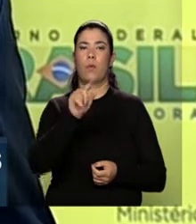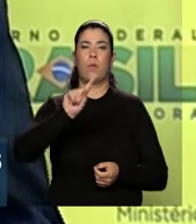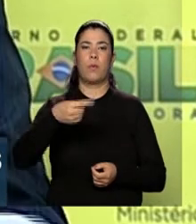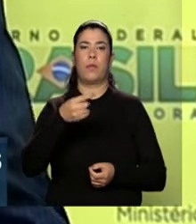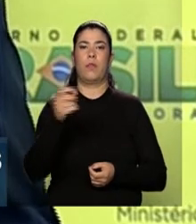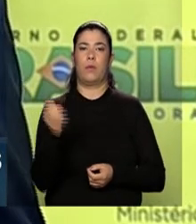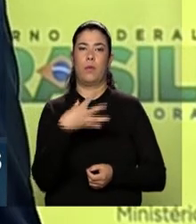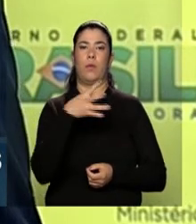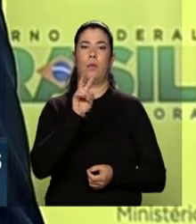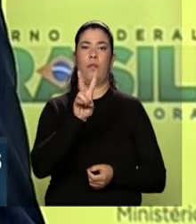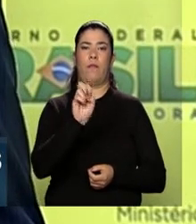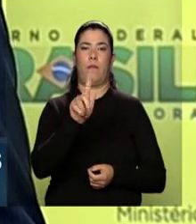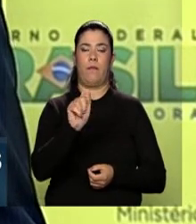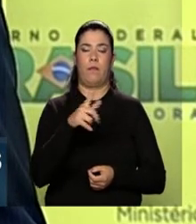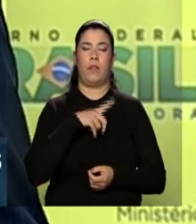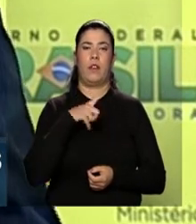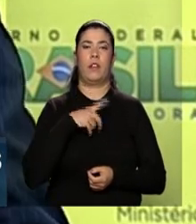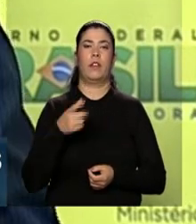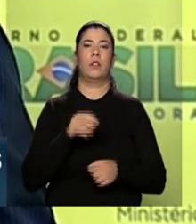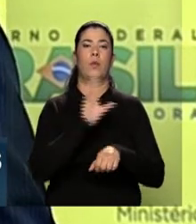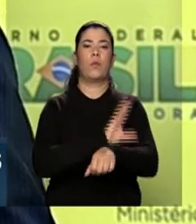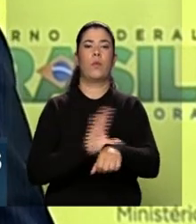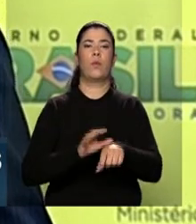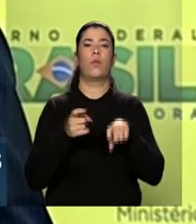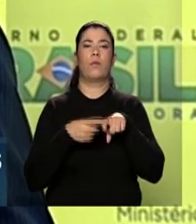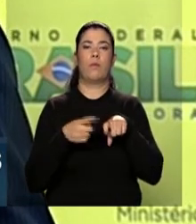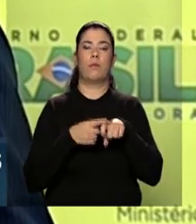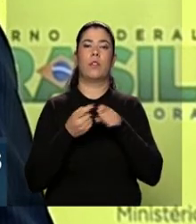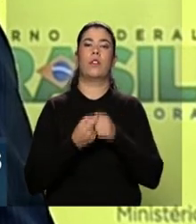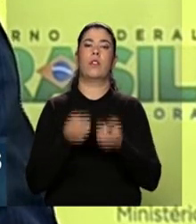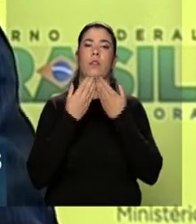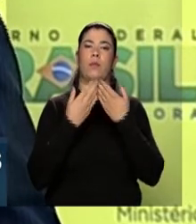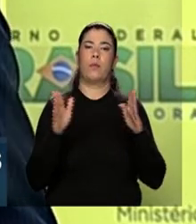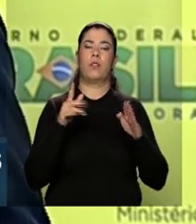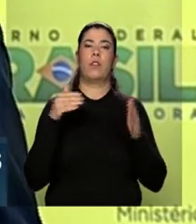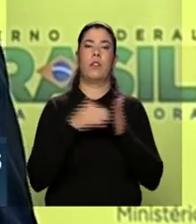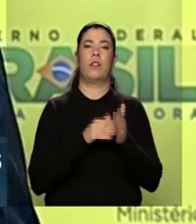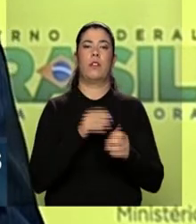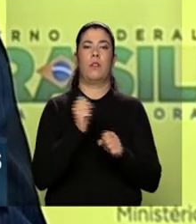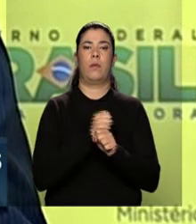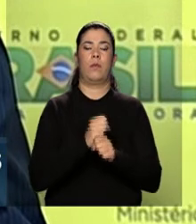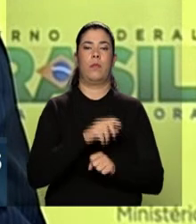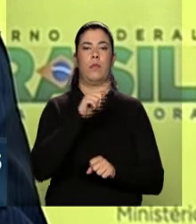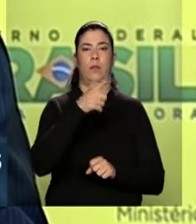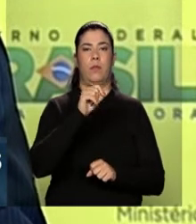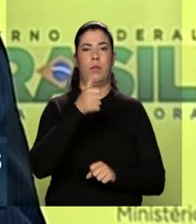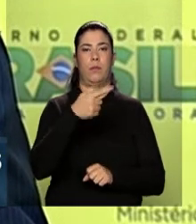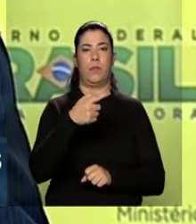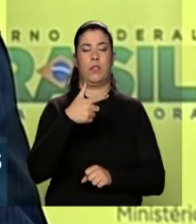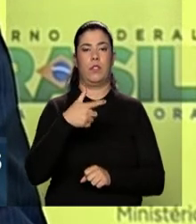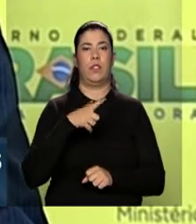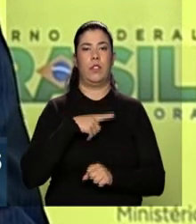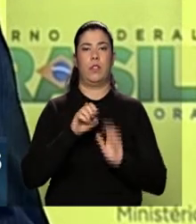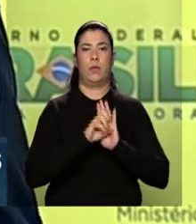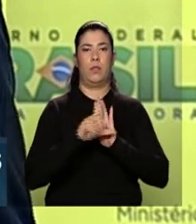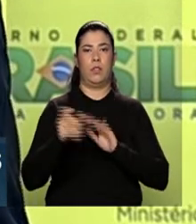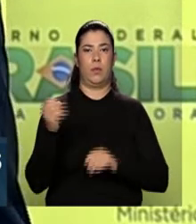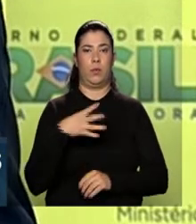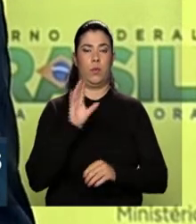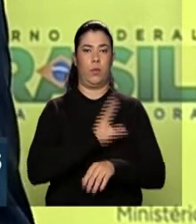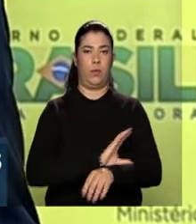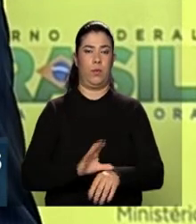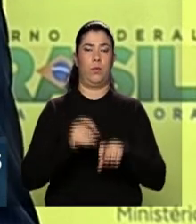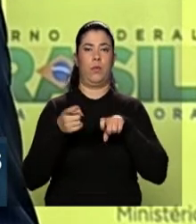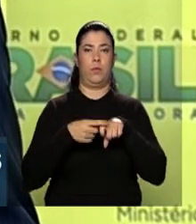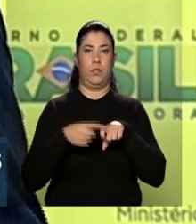novas vagas para cursos de medicina sejam abertas até 2017. O edital para novos cursos de